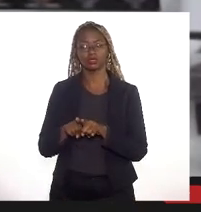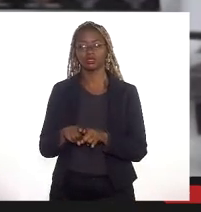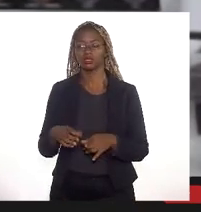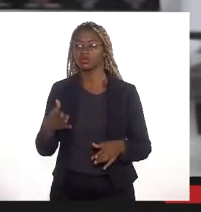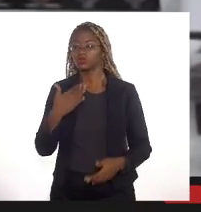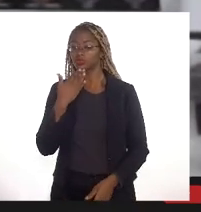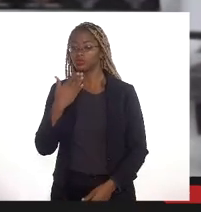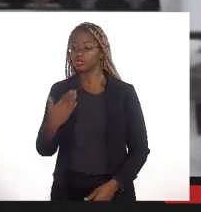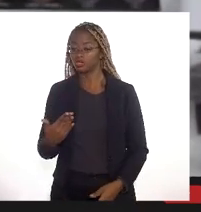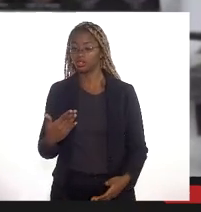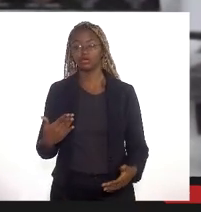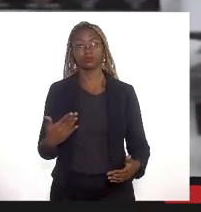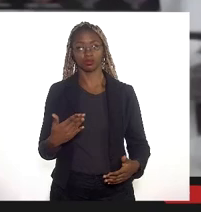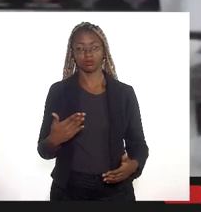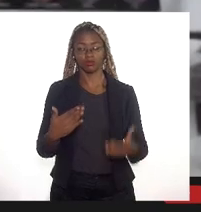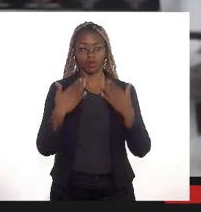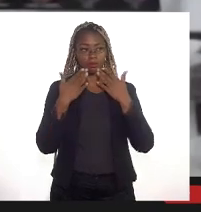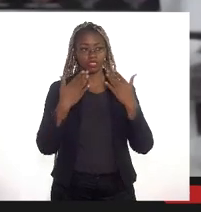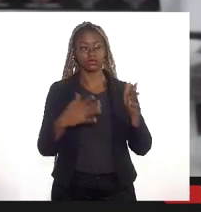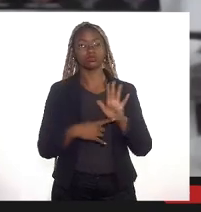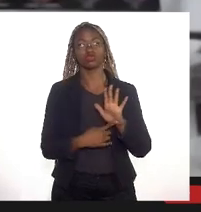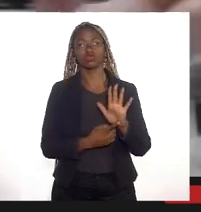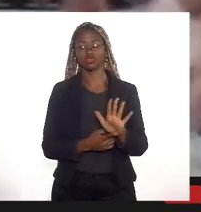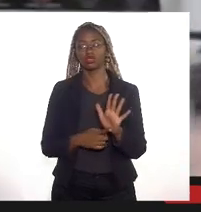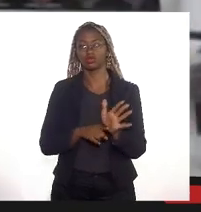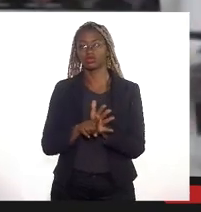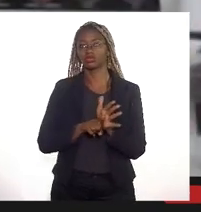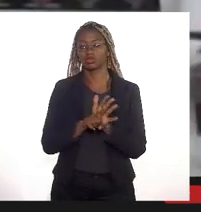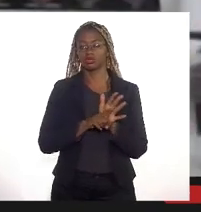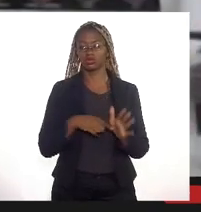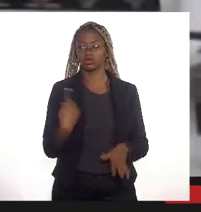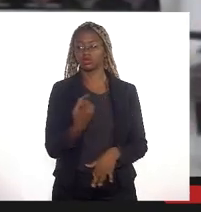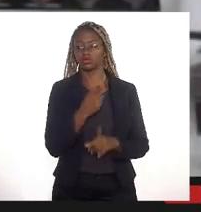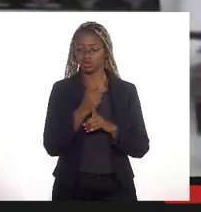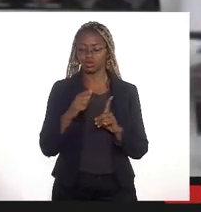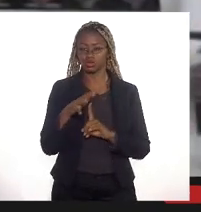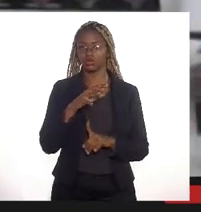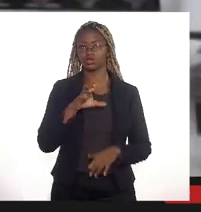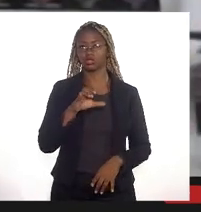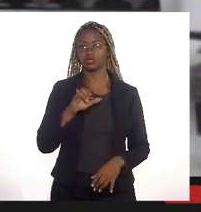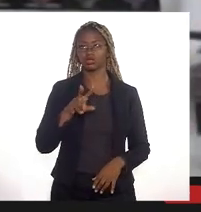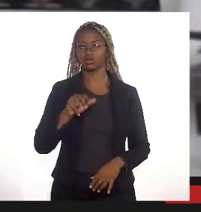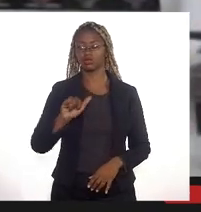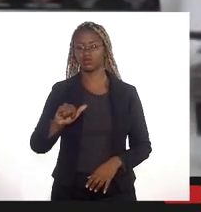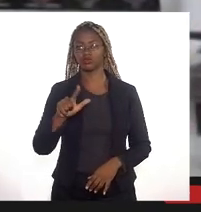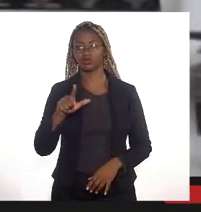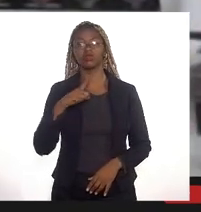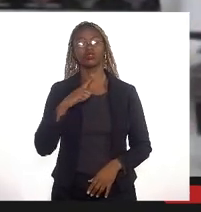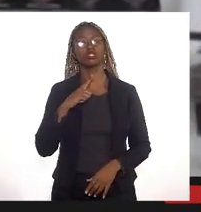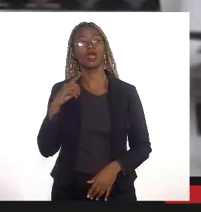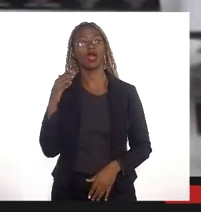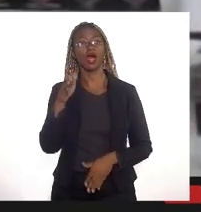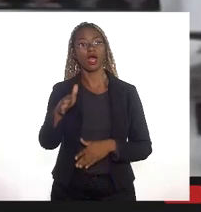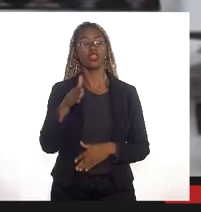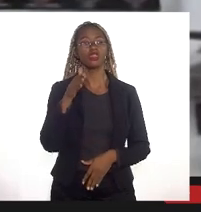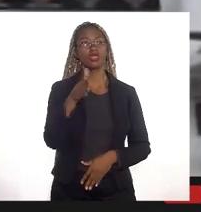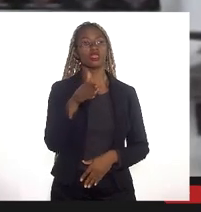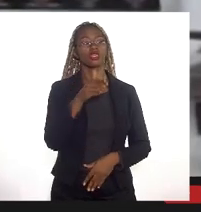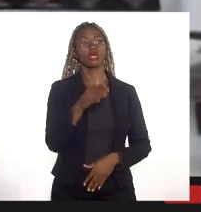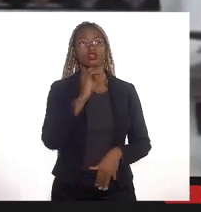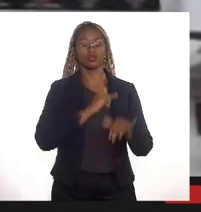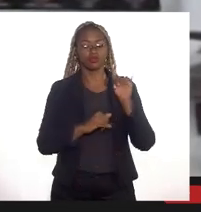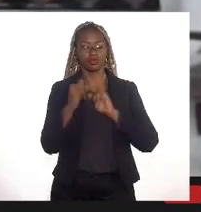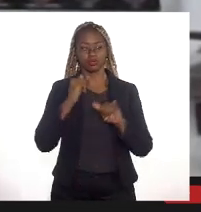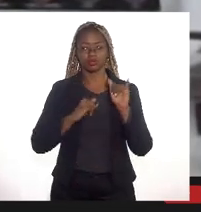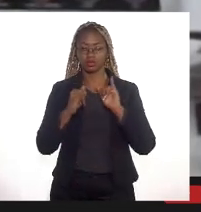que ele apresente esse estudo para que cada vez mais a nossa sociedade civil consiga ter acesso a essas informações o Ministério Público Federal